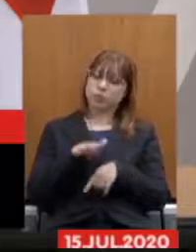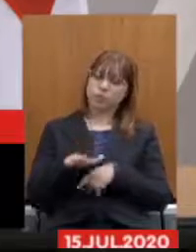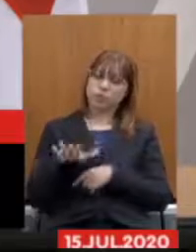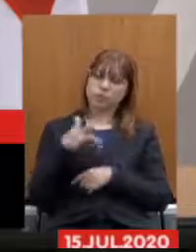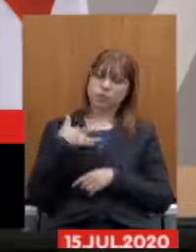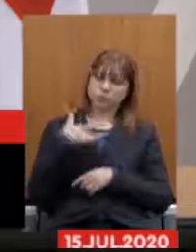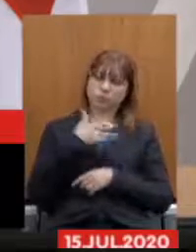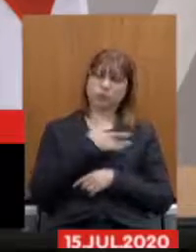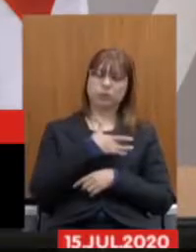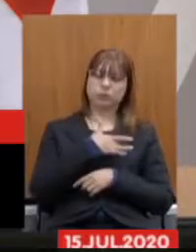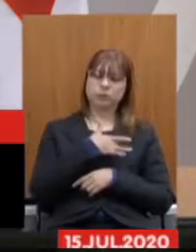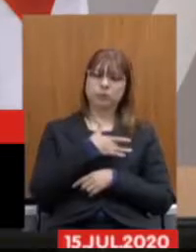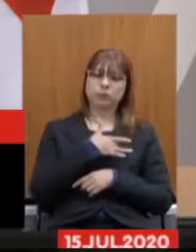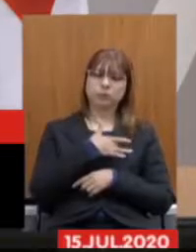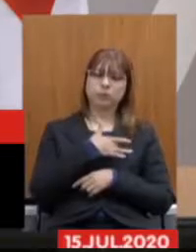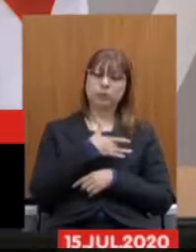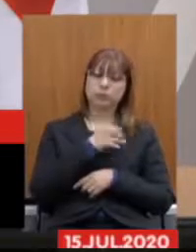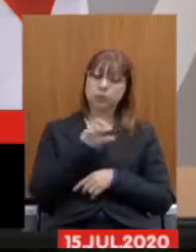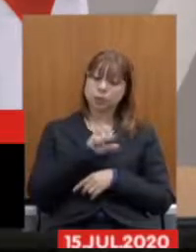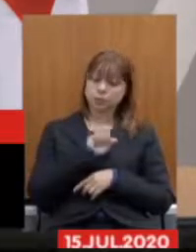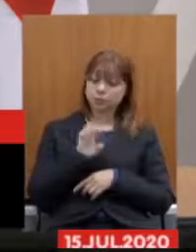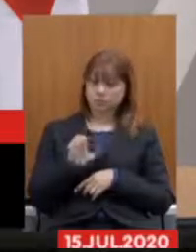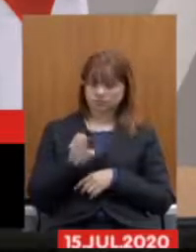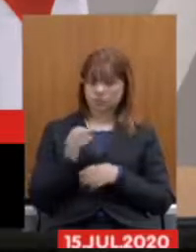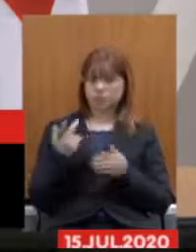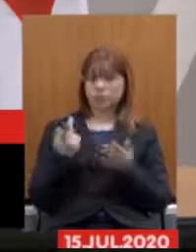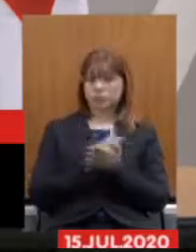efetivamente isso acontecer